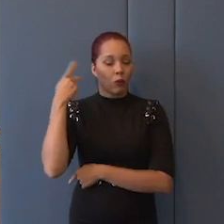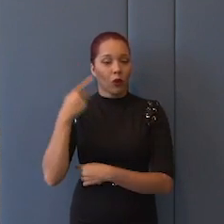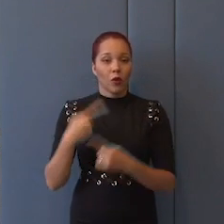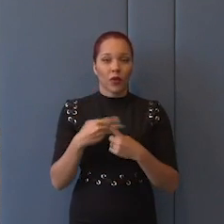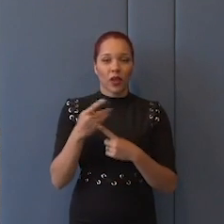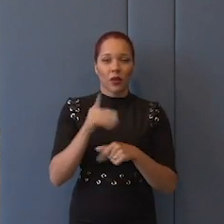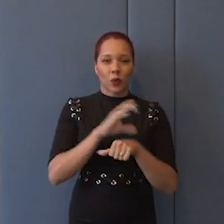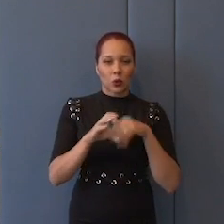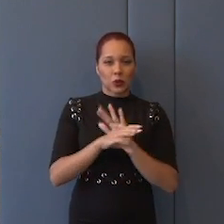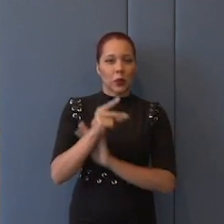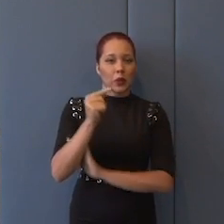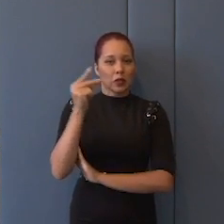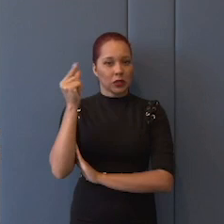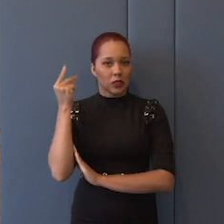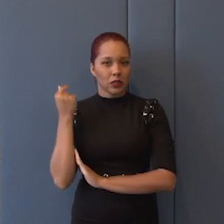antiga,